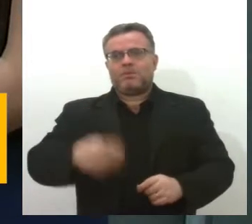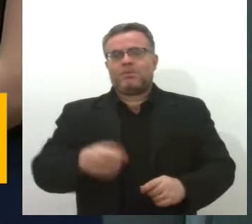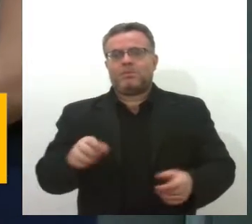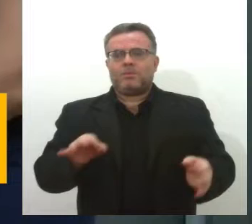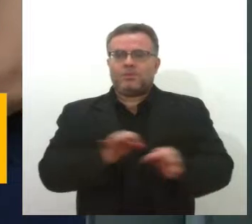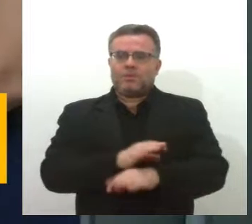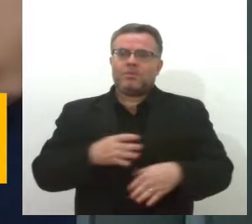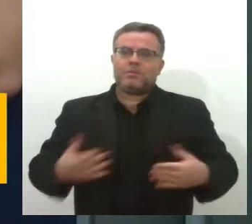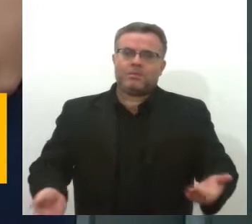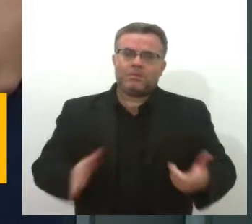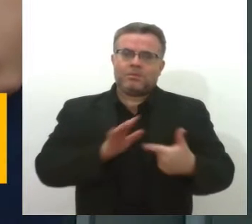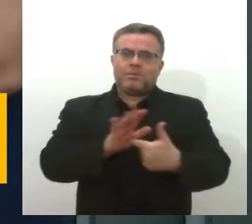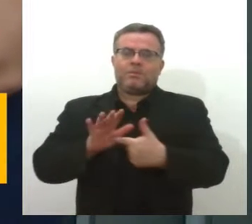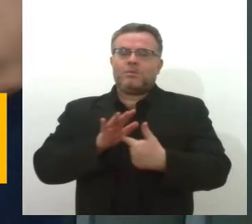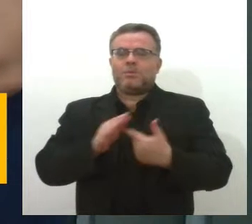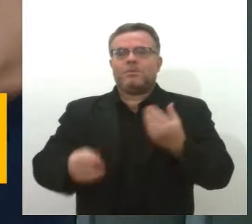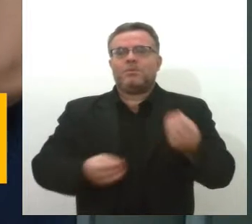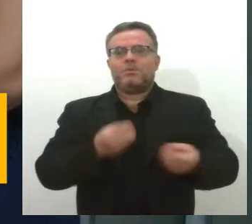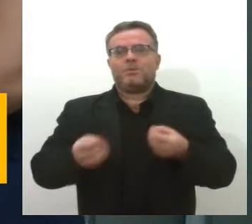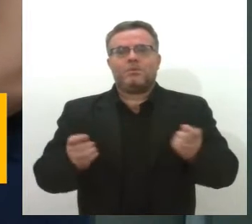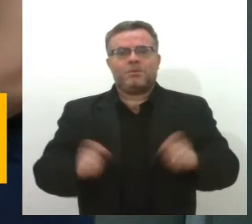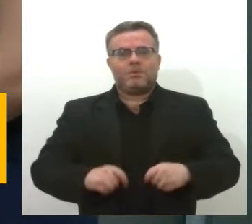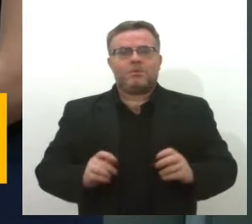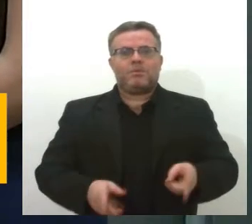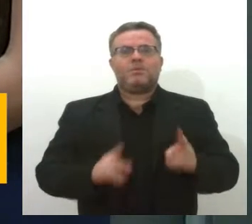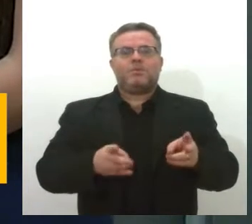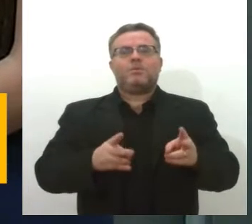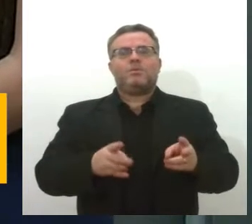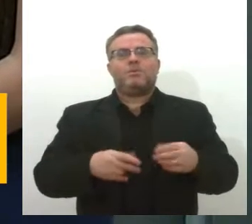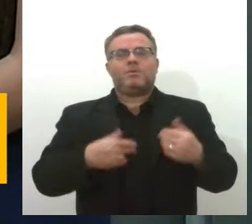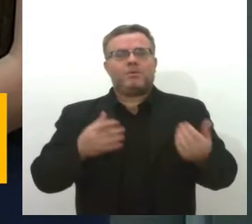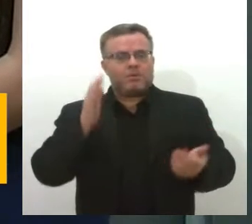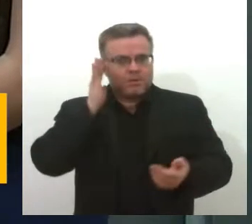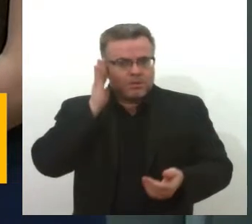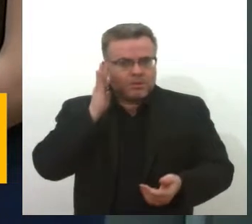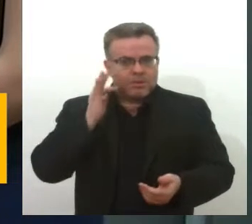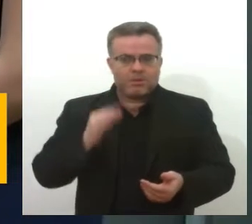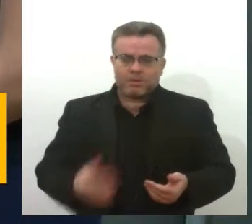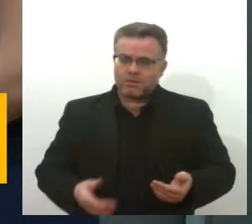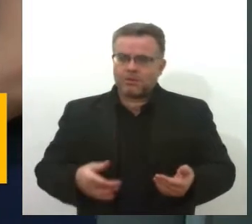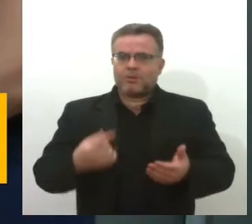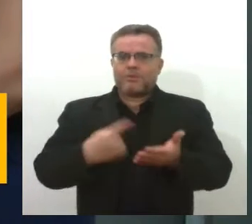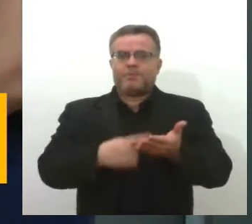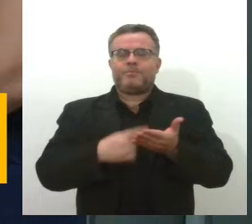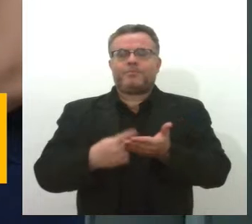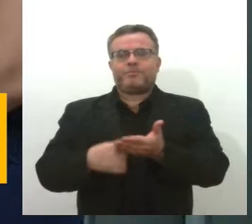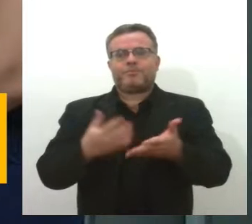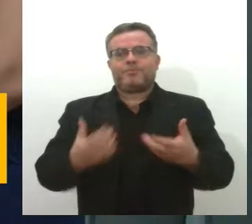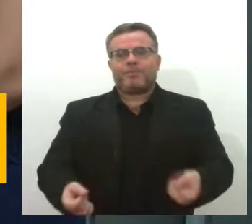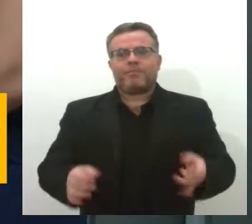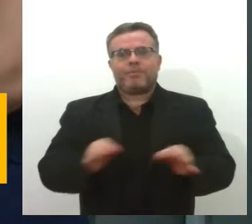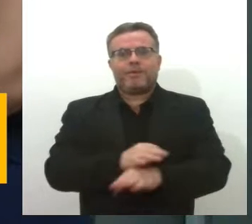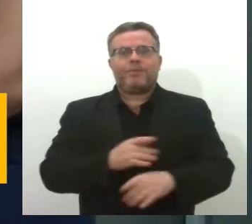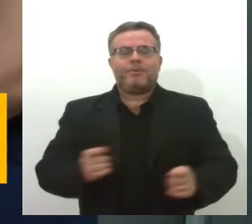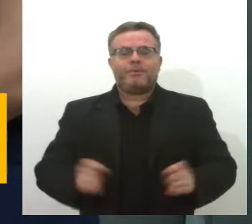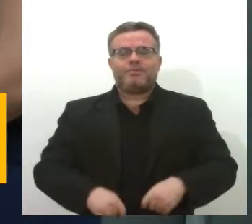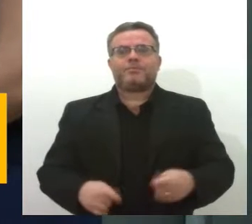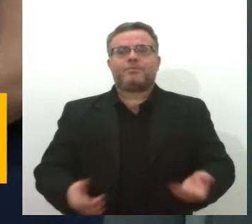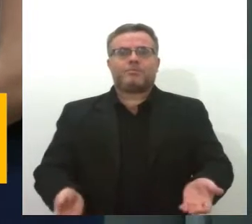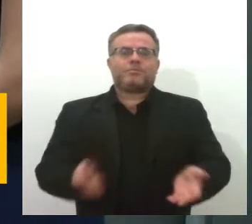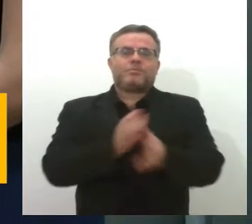Que traz aí um fôlego nessa situação peculiar, que é a situação de desemprego.